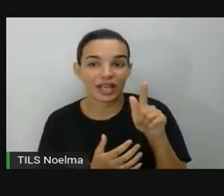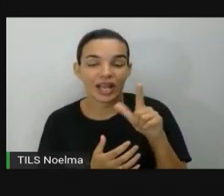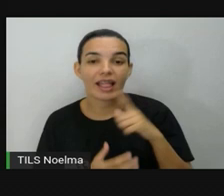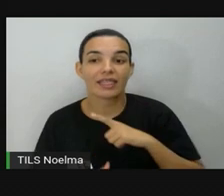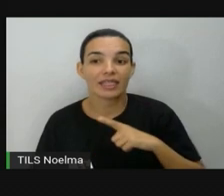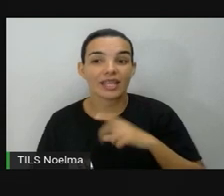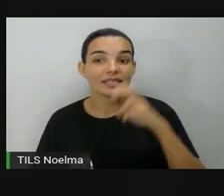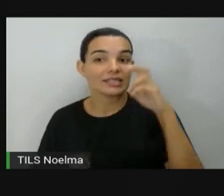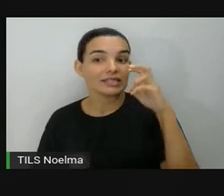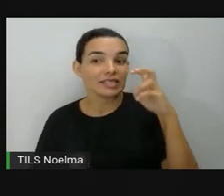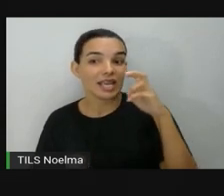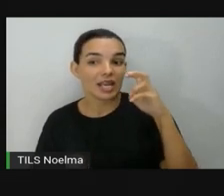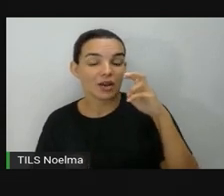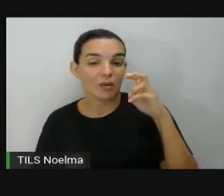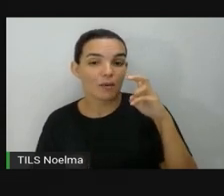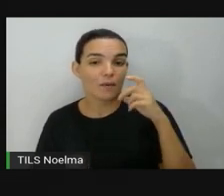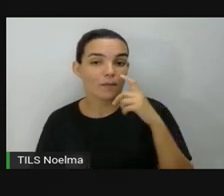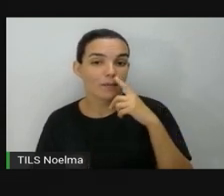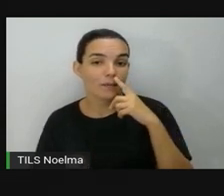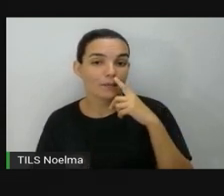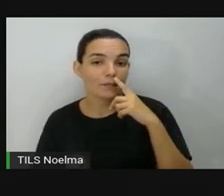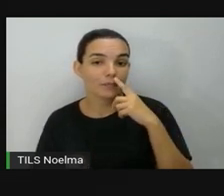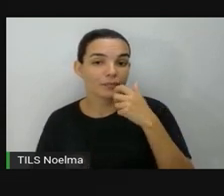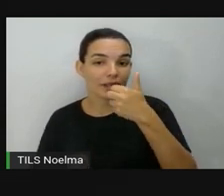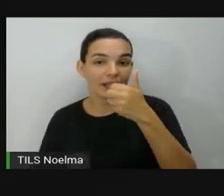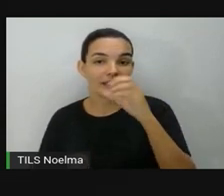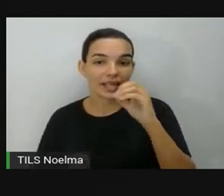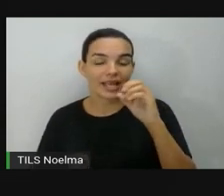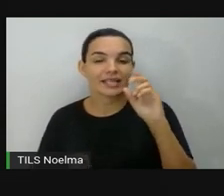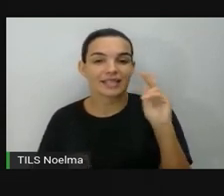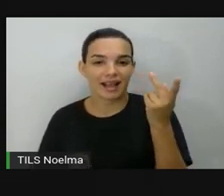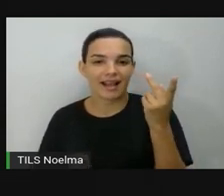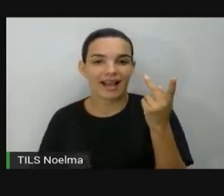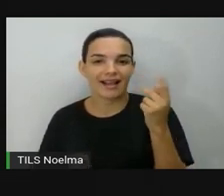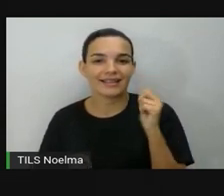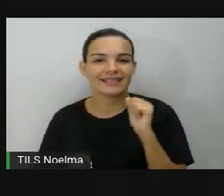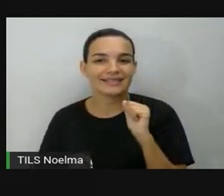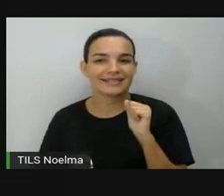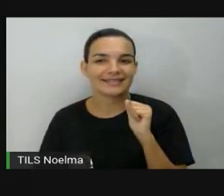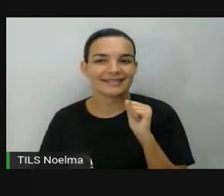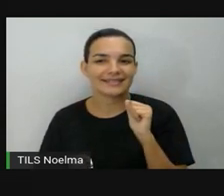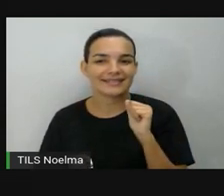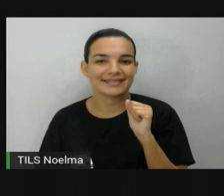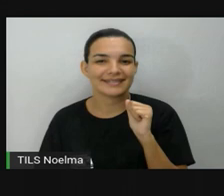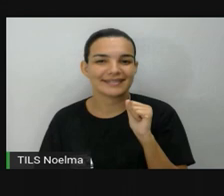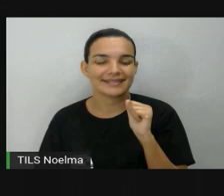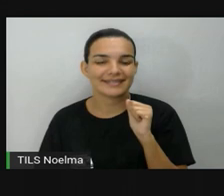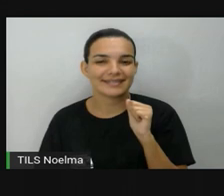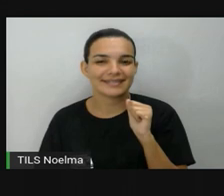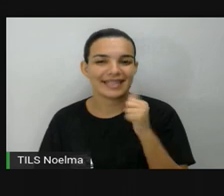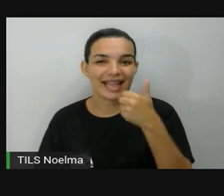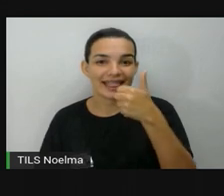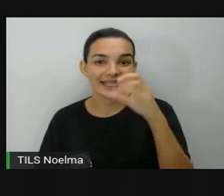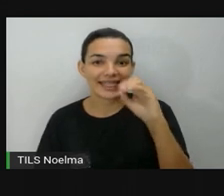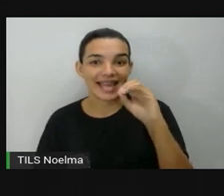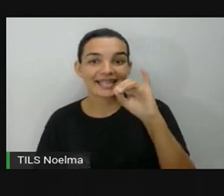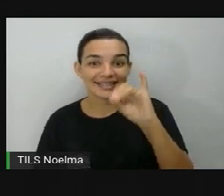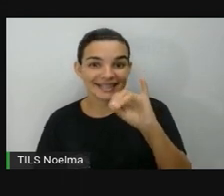1 de 5 10H Acertou de novo 2 de 5 10I